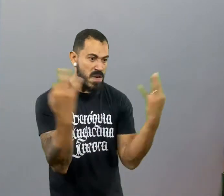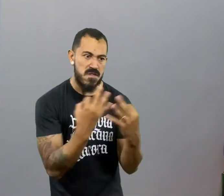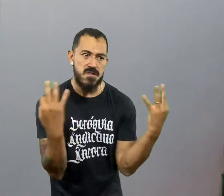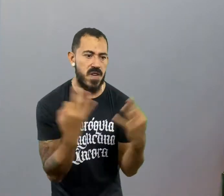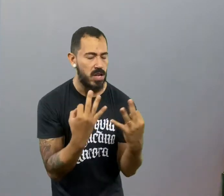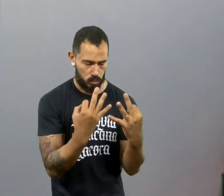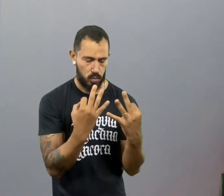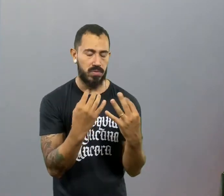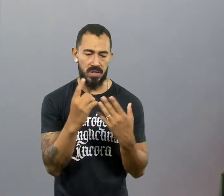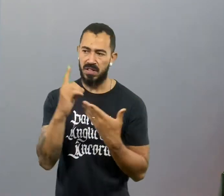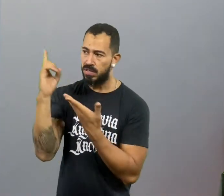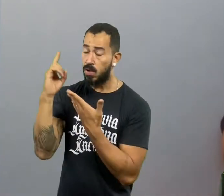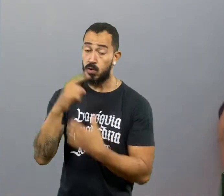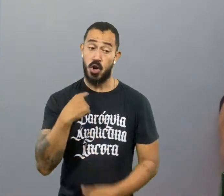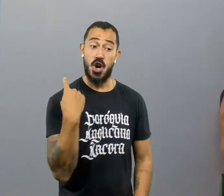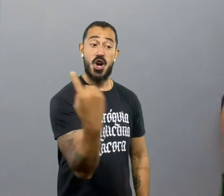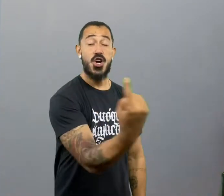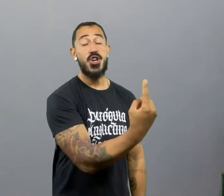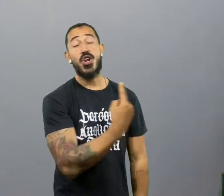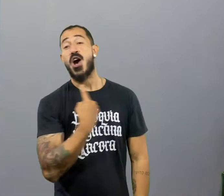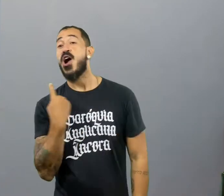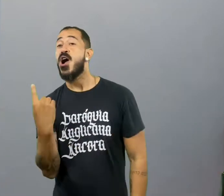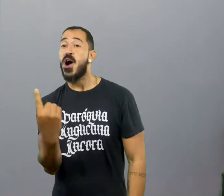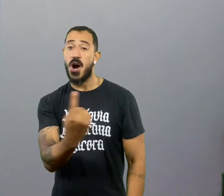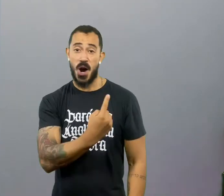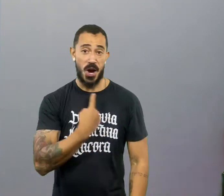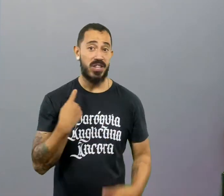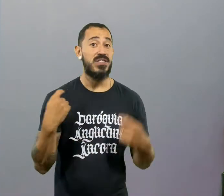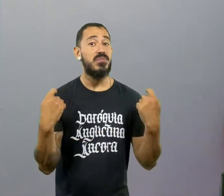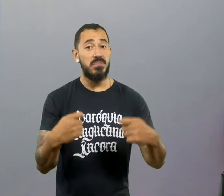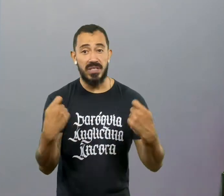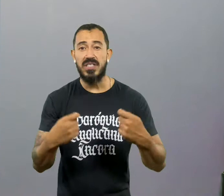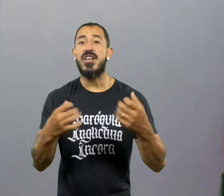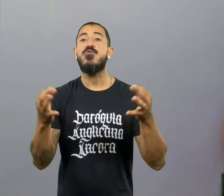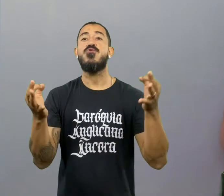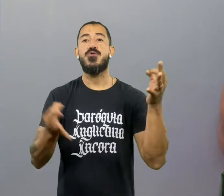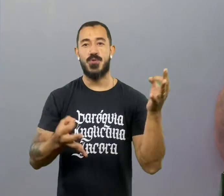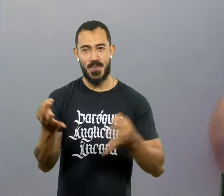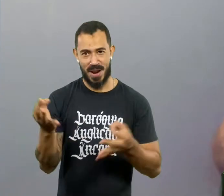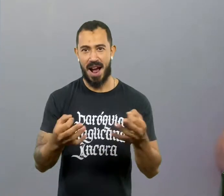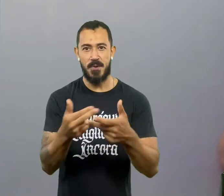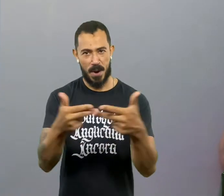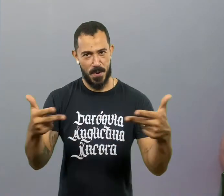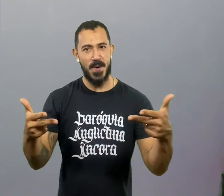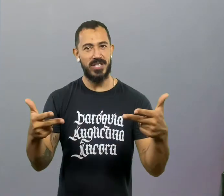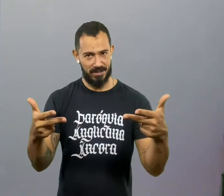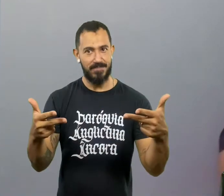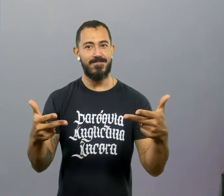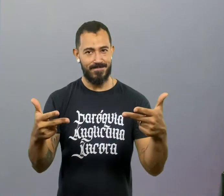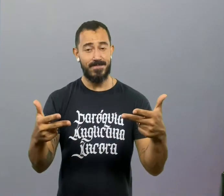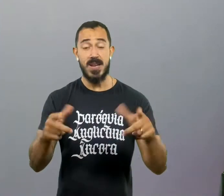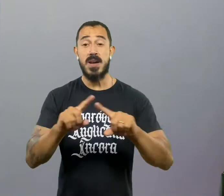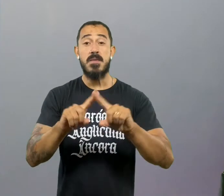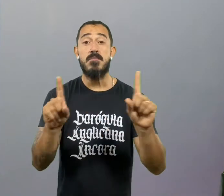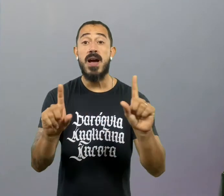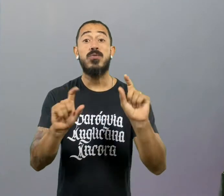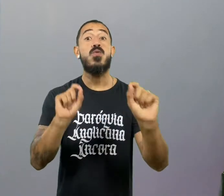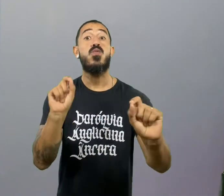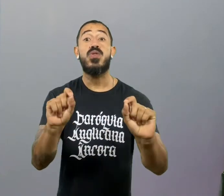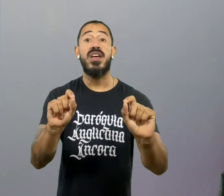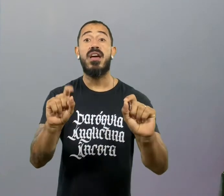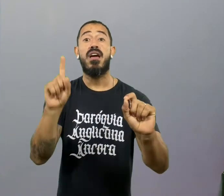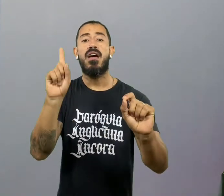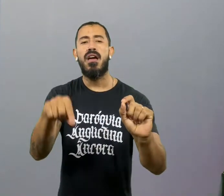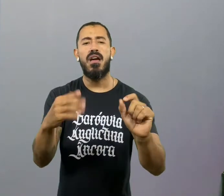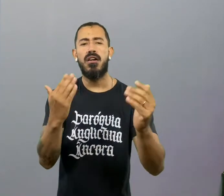perfeito. Ou seja, aprender a discernir aqui é adquirir a capacidade de julgar bem as coisas. E aqui, é um julgamento,